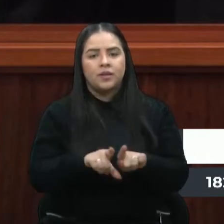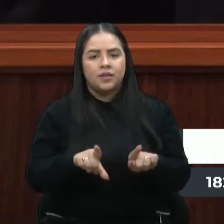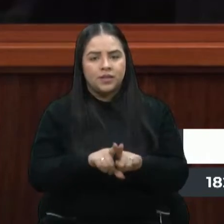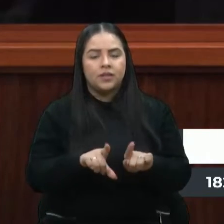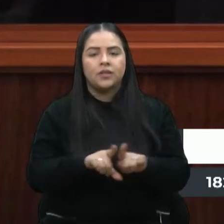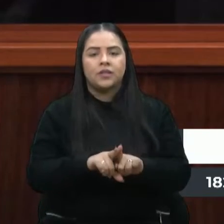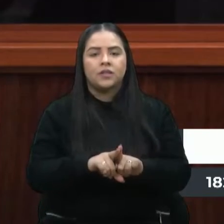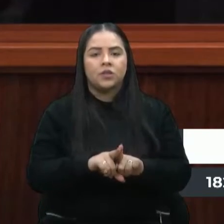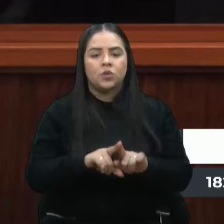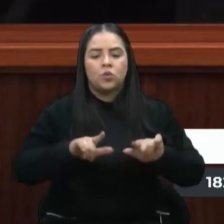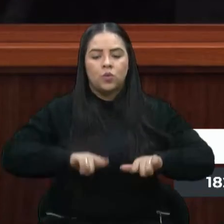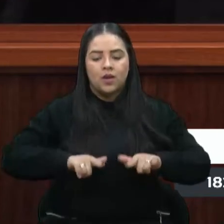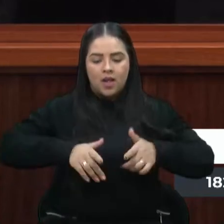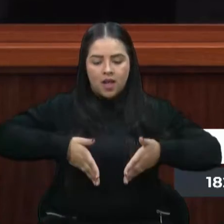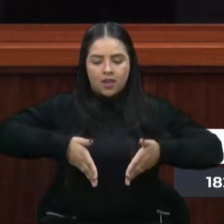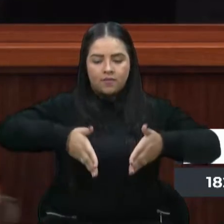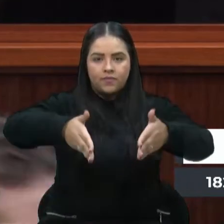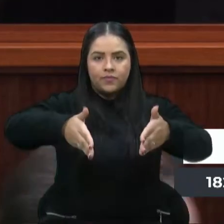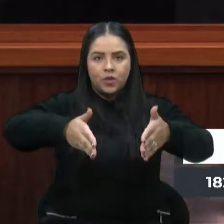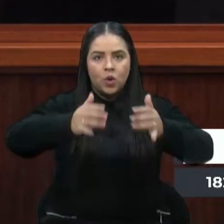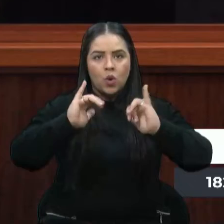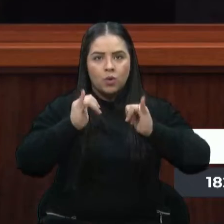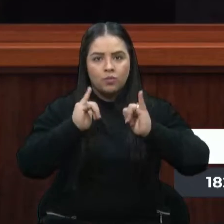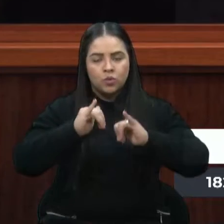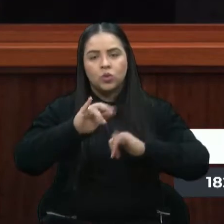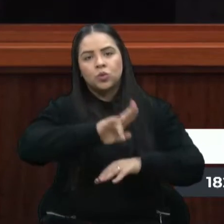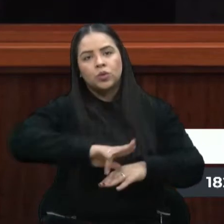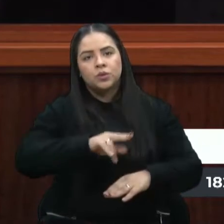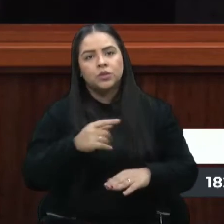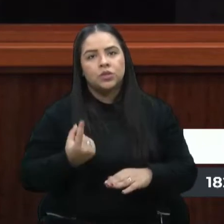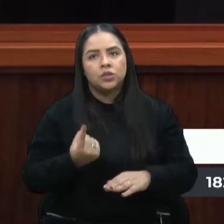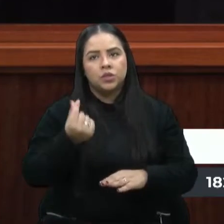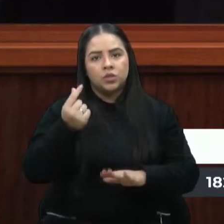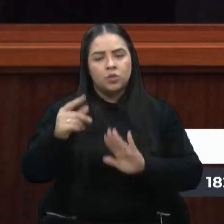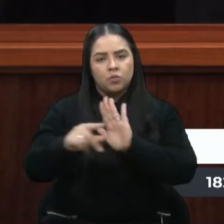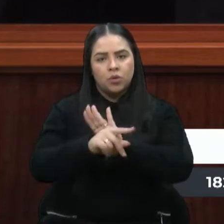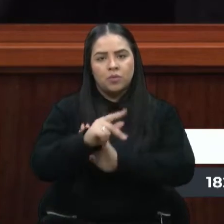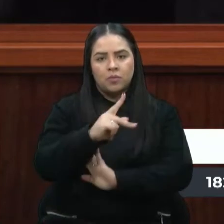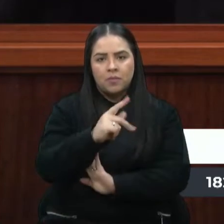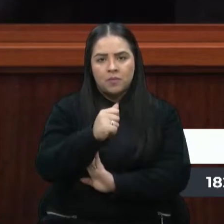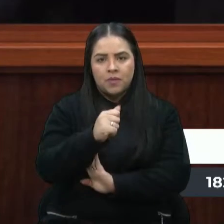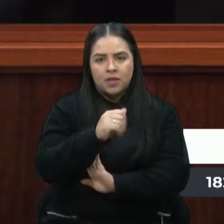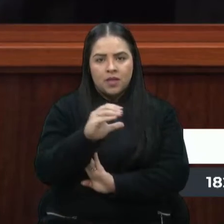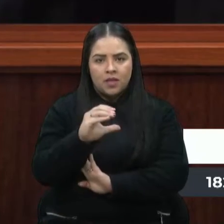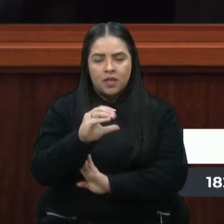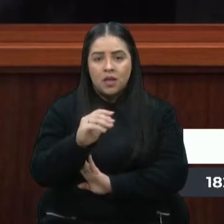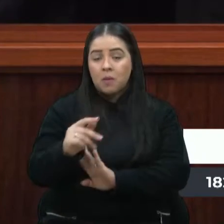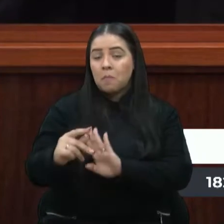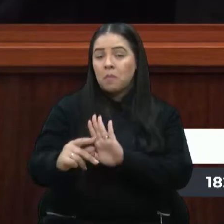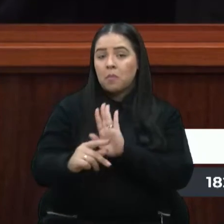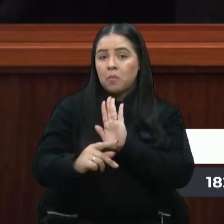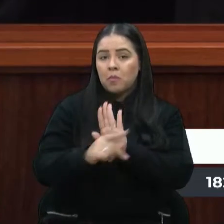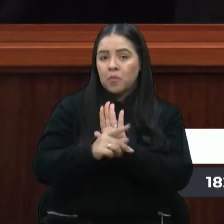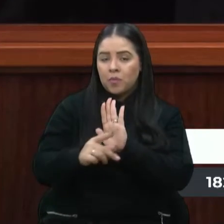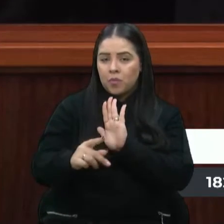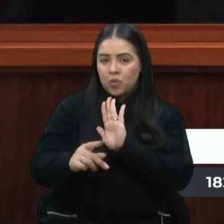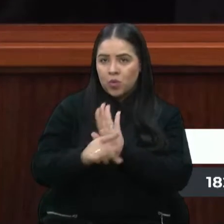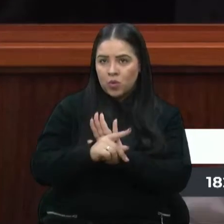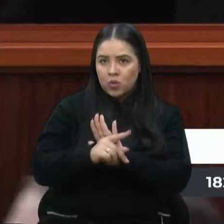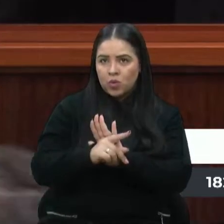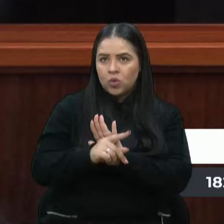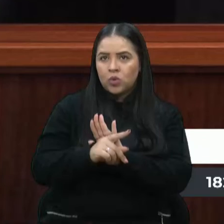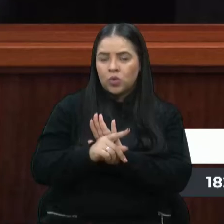corredor de ônibus foi feito com dinheiro do PAC, que é um dinheiro exclusivo, a